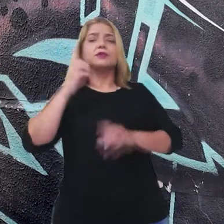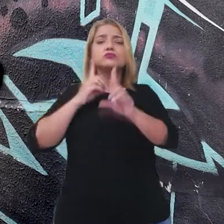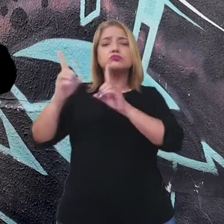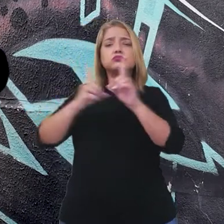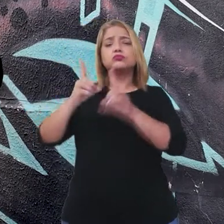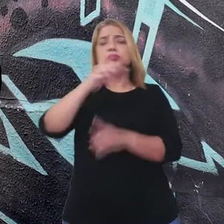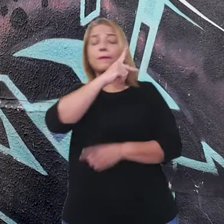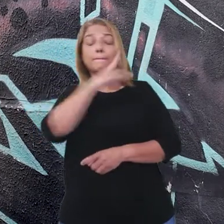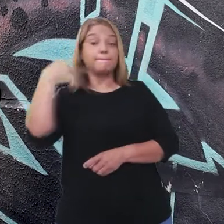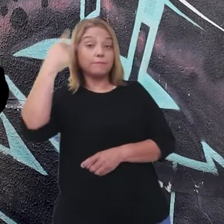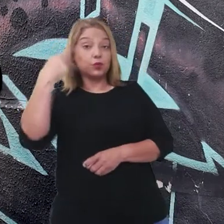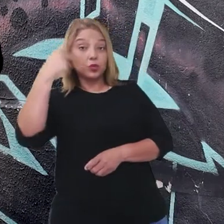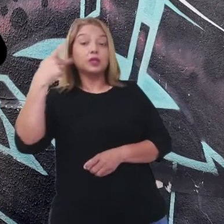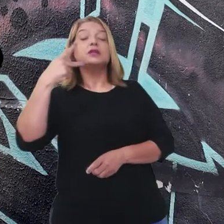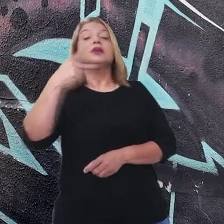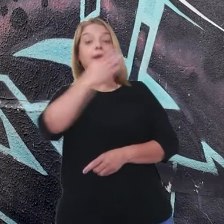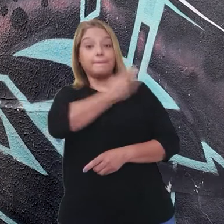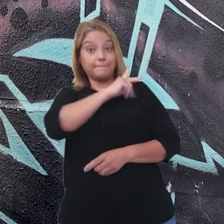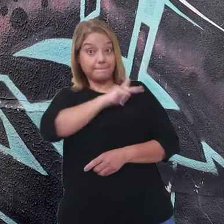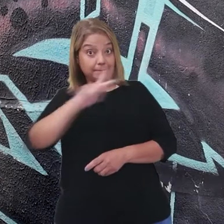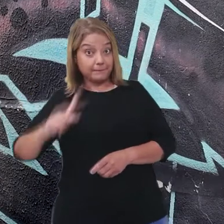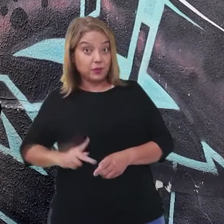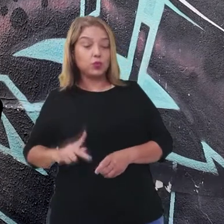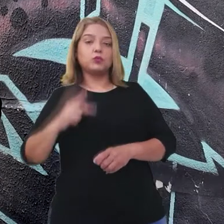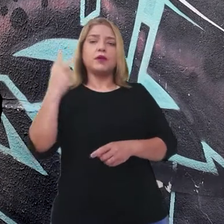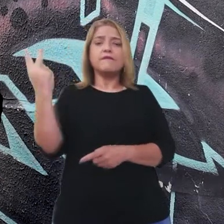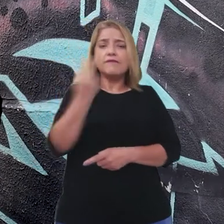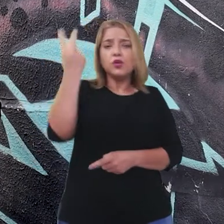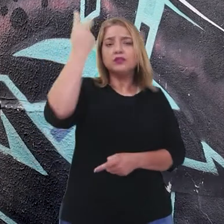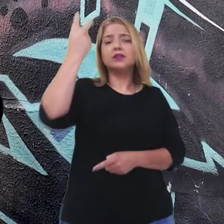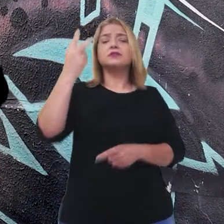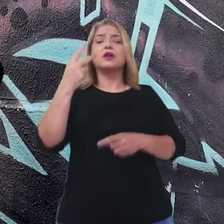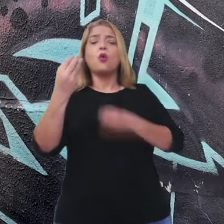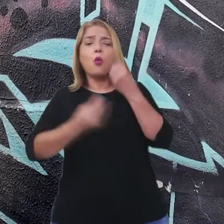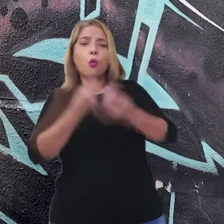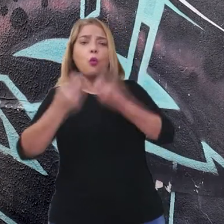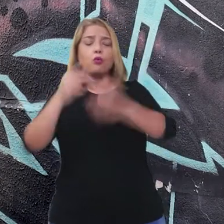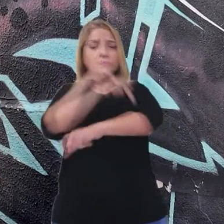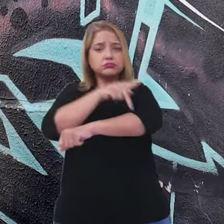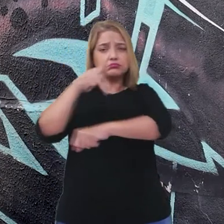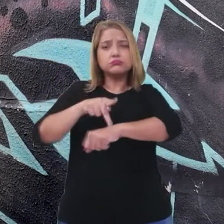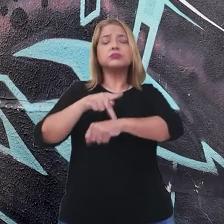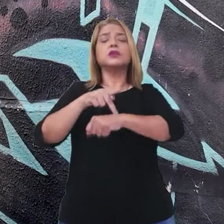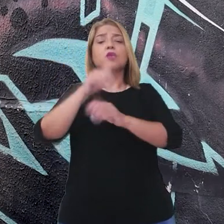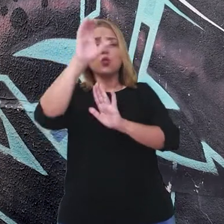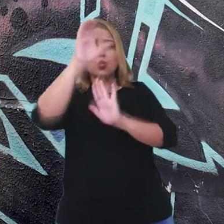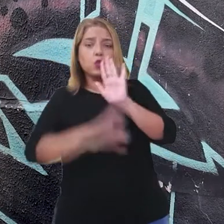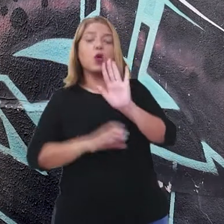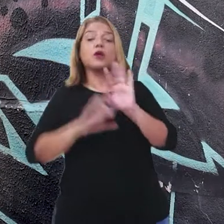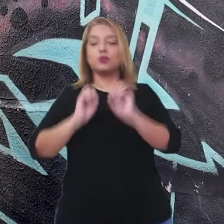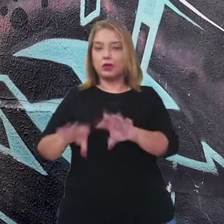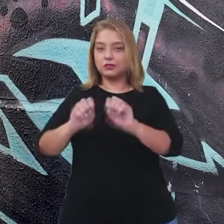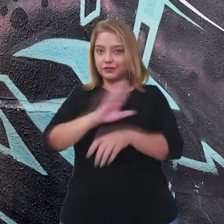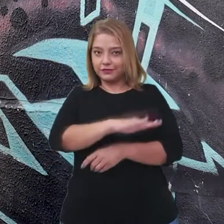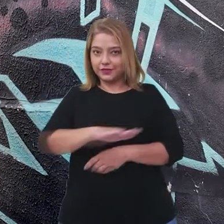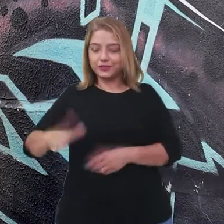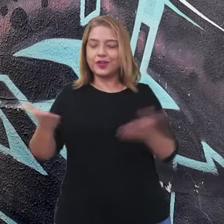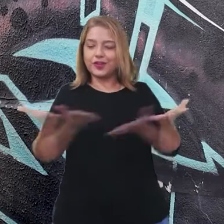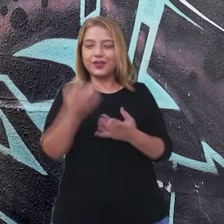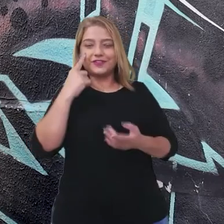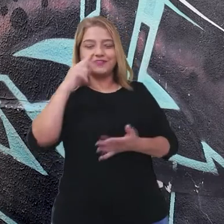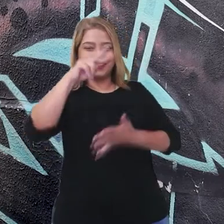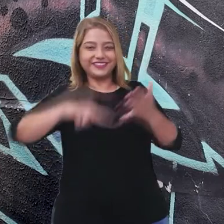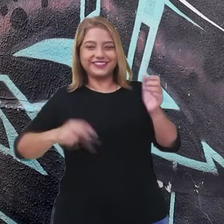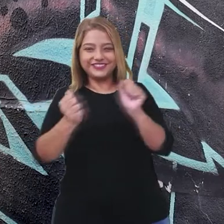planejamento, a execução e a avaliação de propostas pedagógicas e curriculares de educação infantil. Então, pessoal,